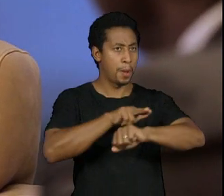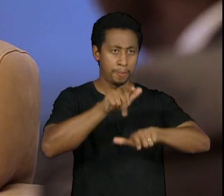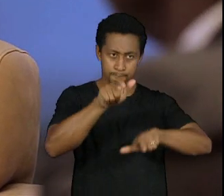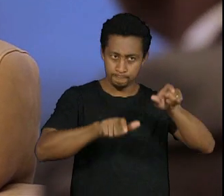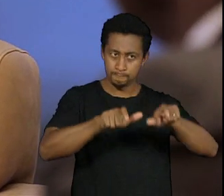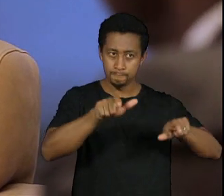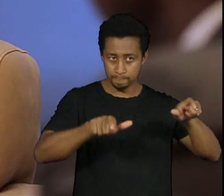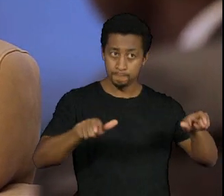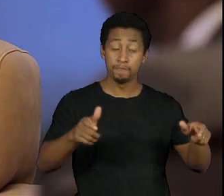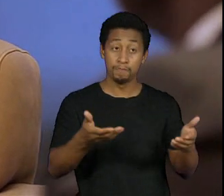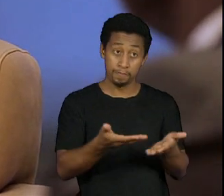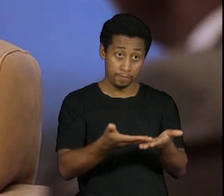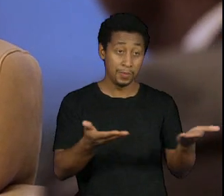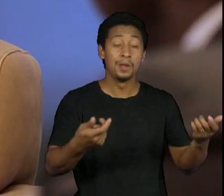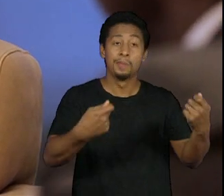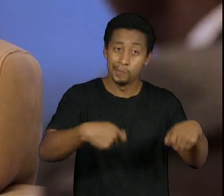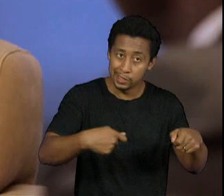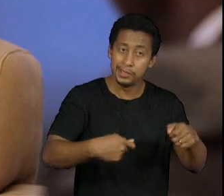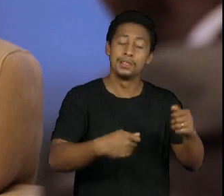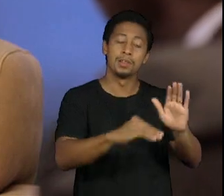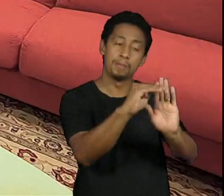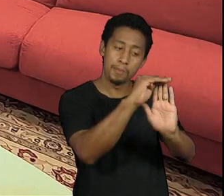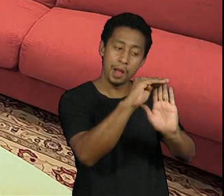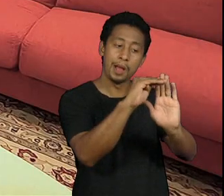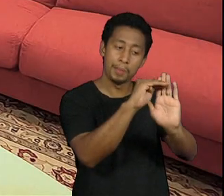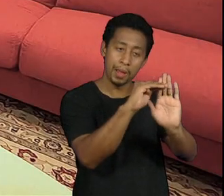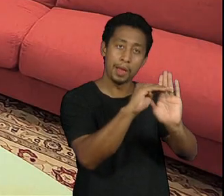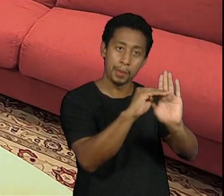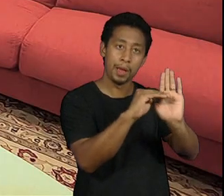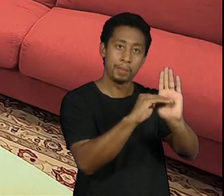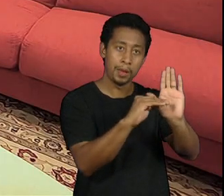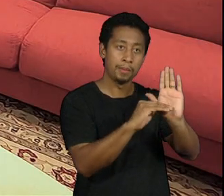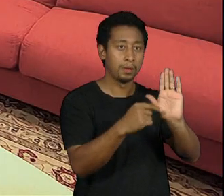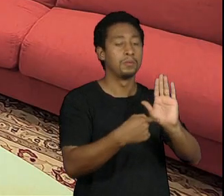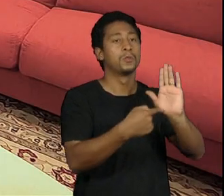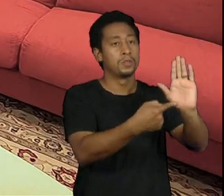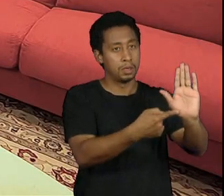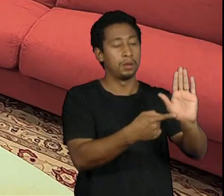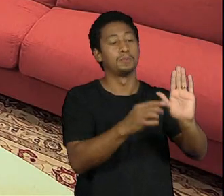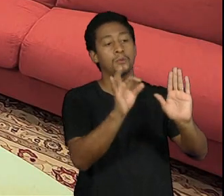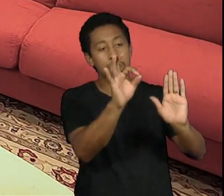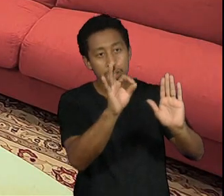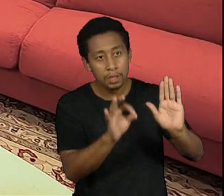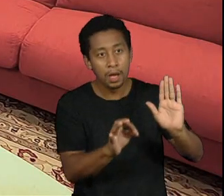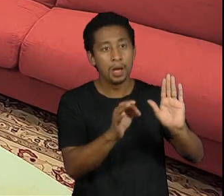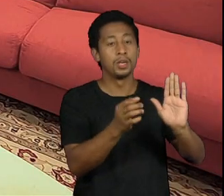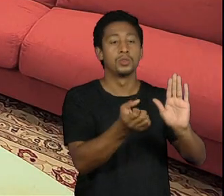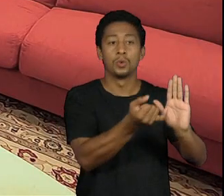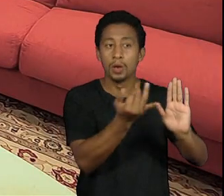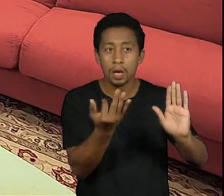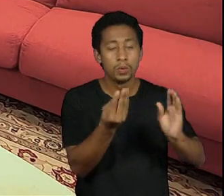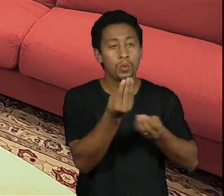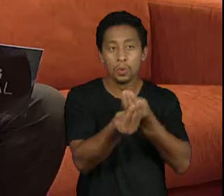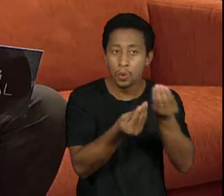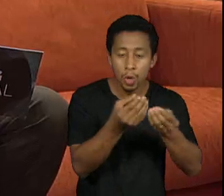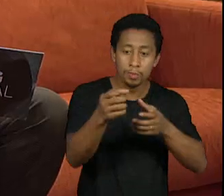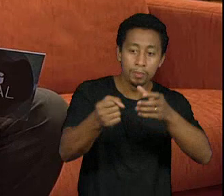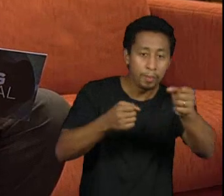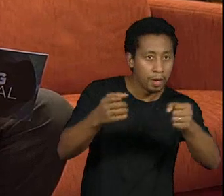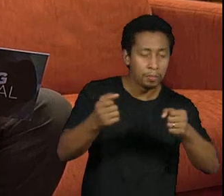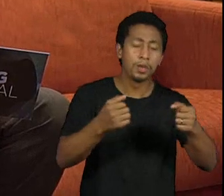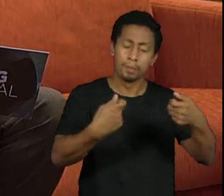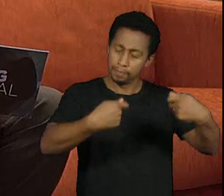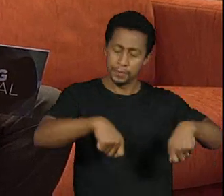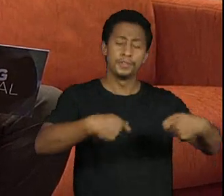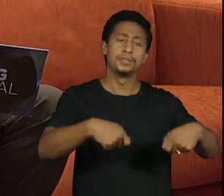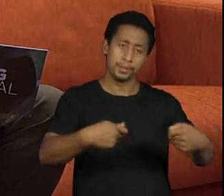normalização porque quando você normaliza você não tem por que falar Então a normalização